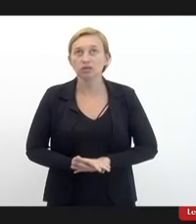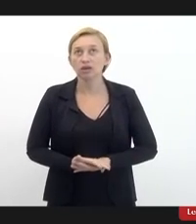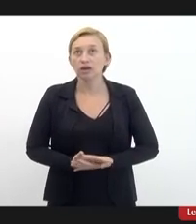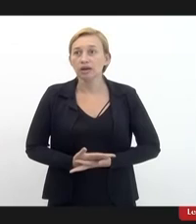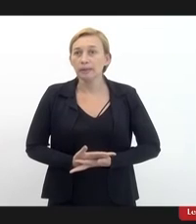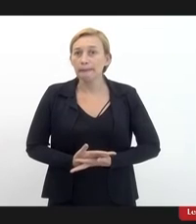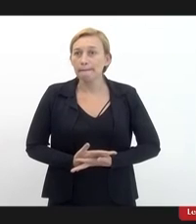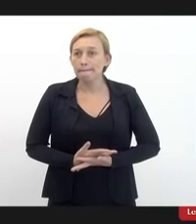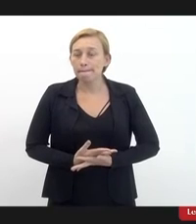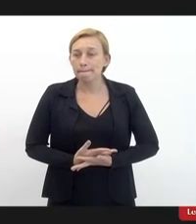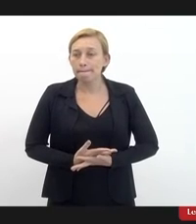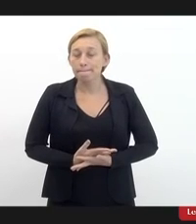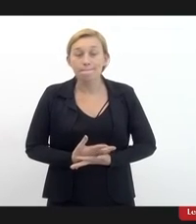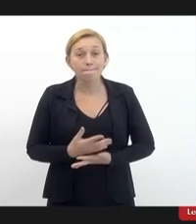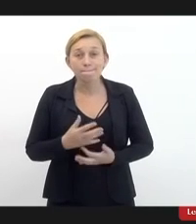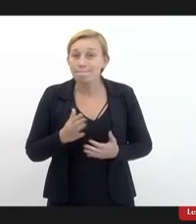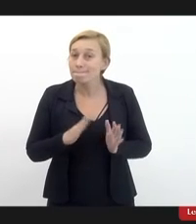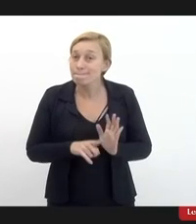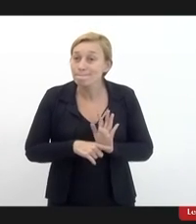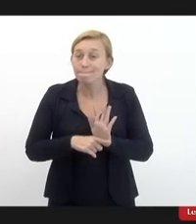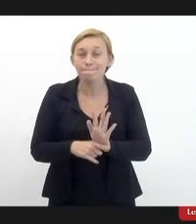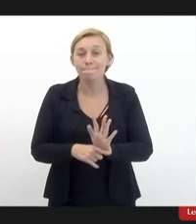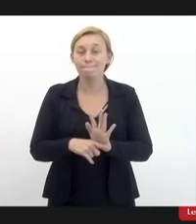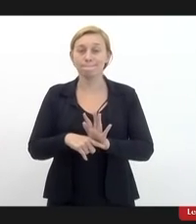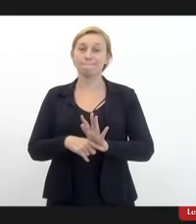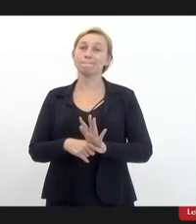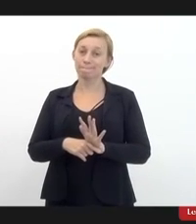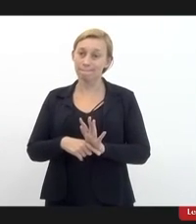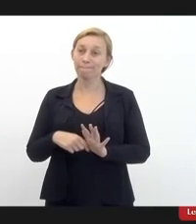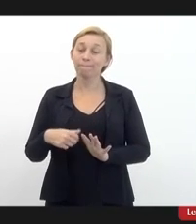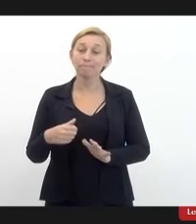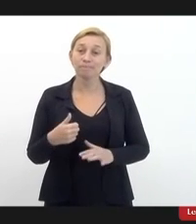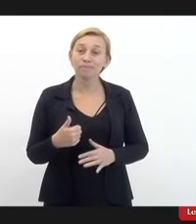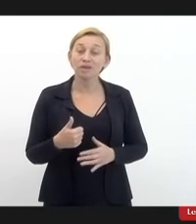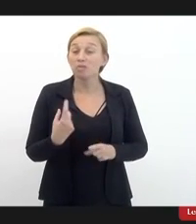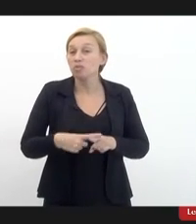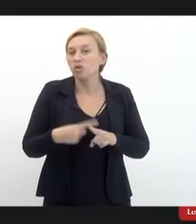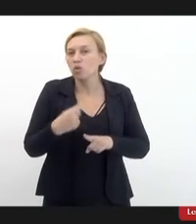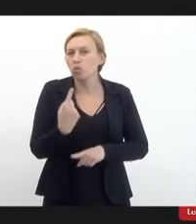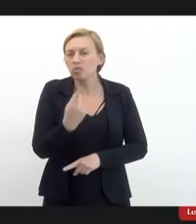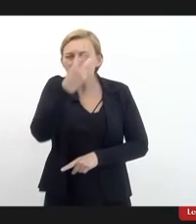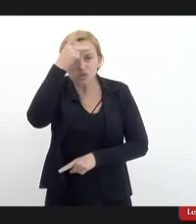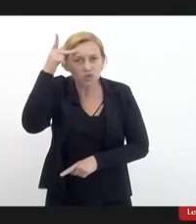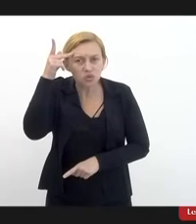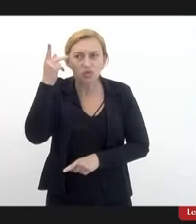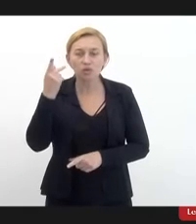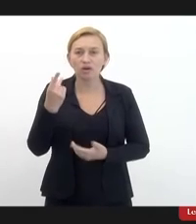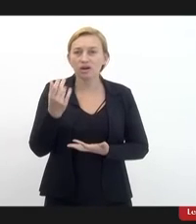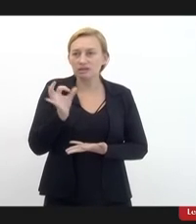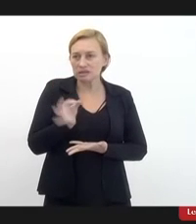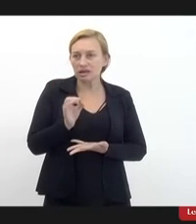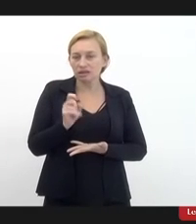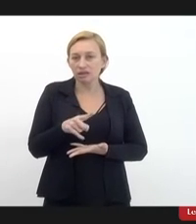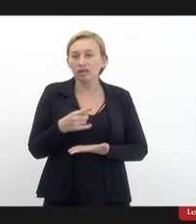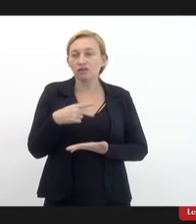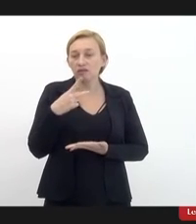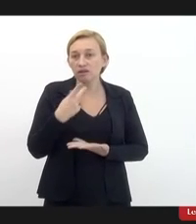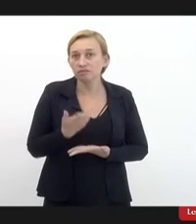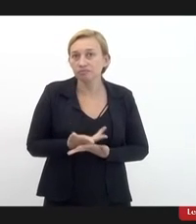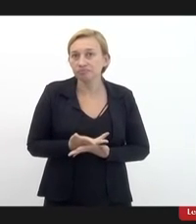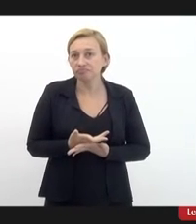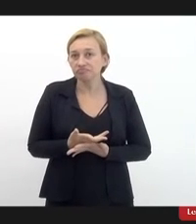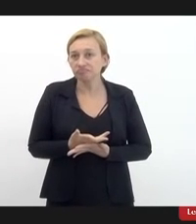assim vai facilitar muito eu acho que tudo porque uma pessoa assim claro né eu tô falando da